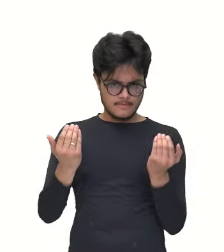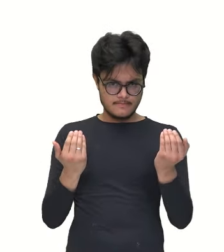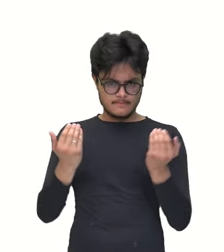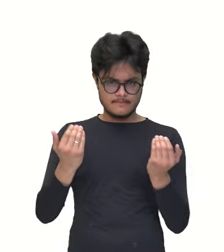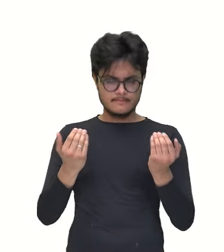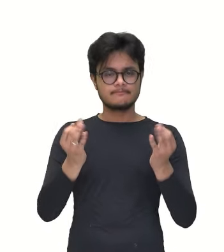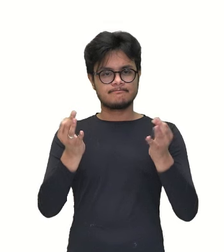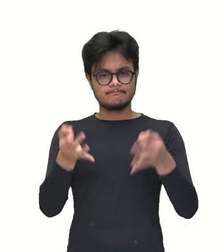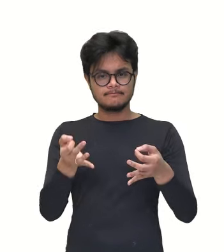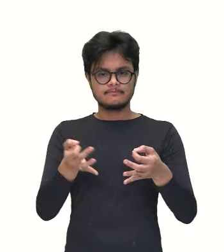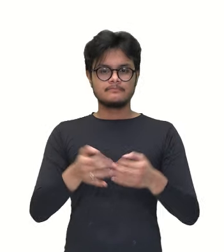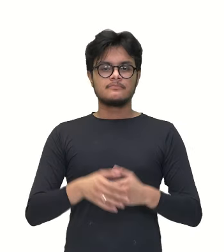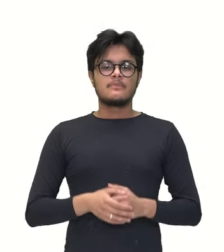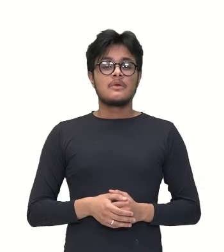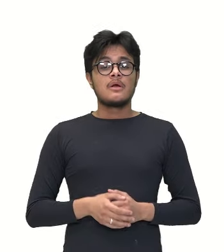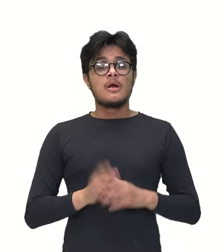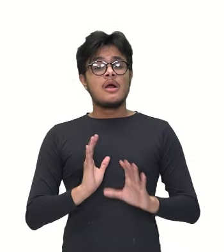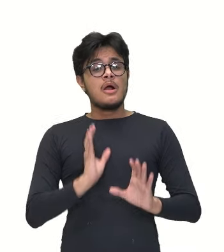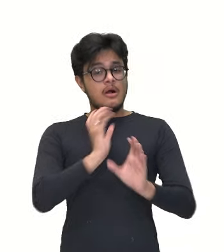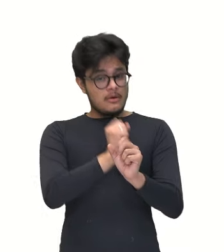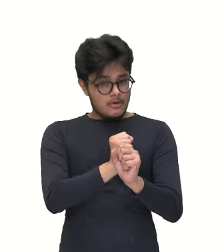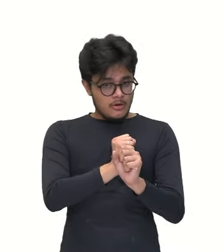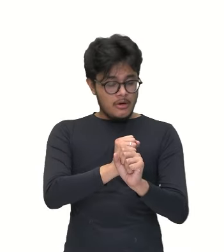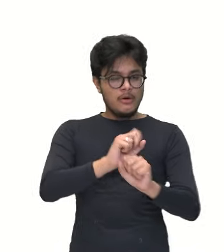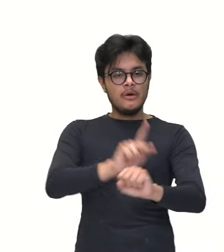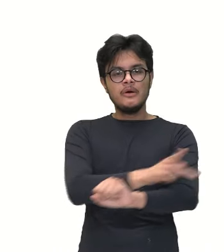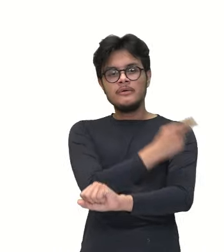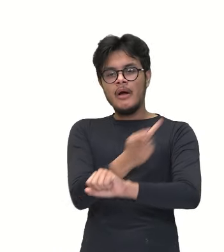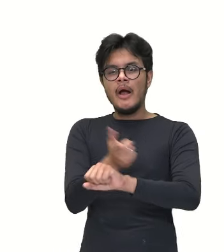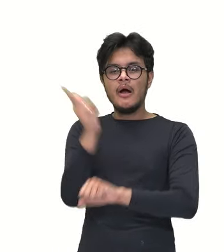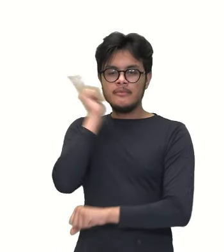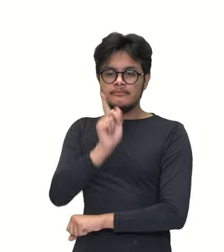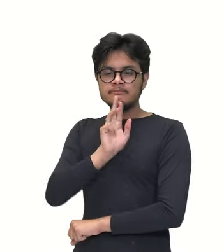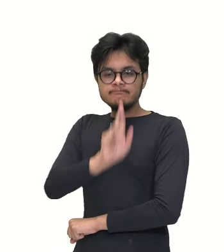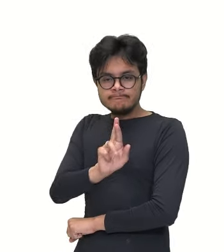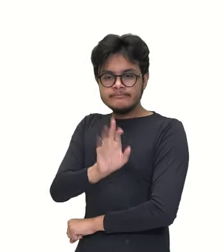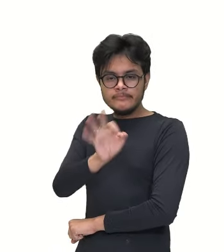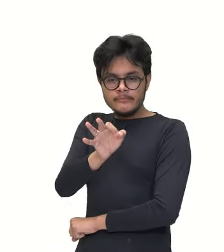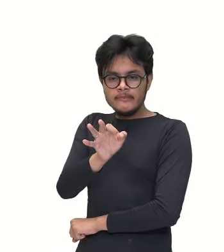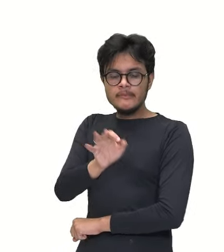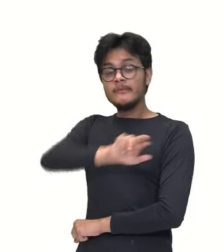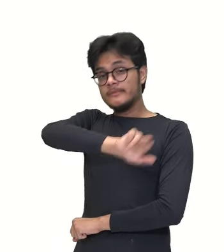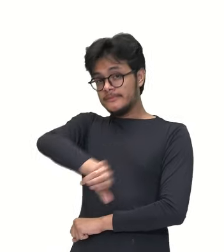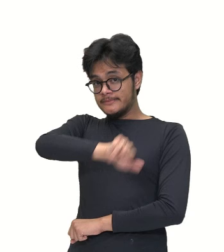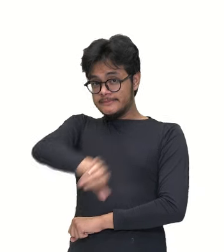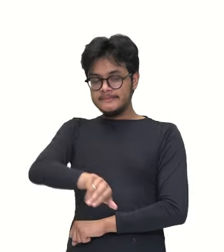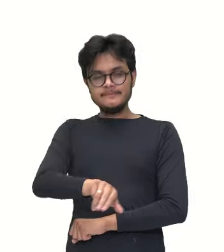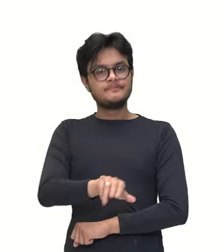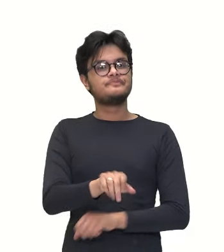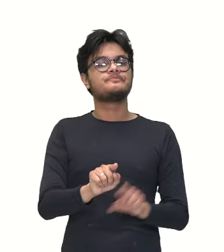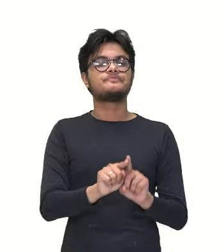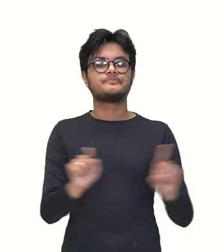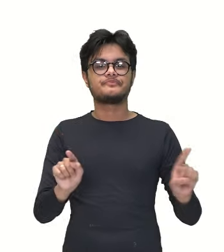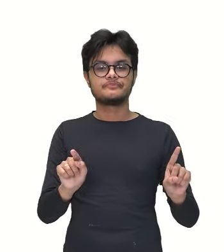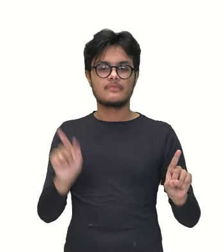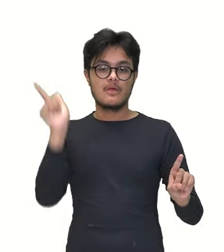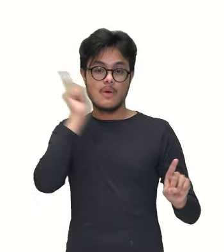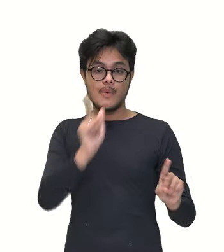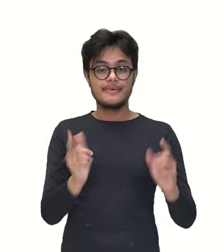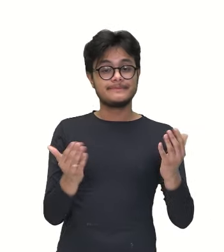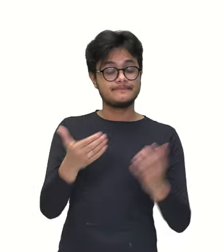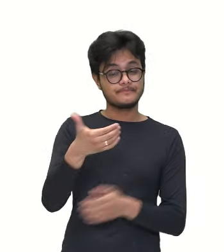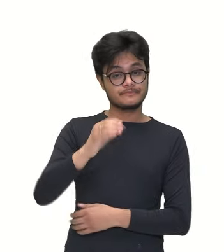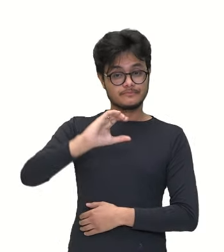quando eu fiz essa razão, eu cheguei nesse resultado, que não é o resultado final, é o valor de